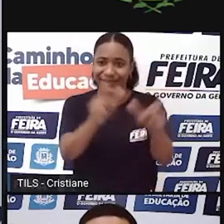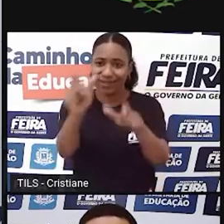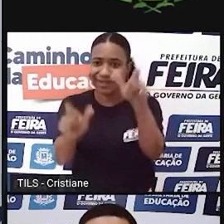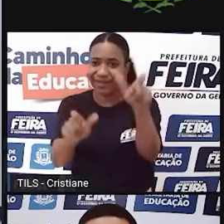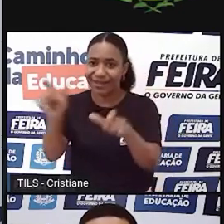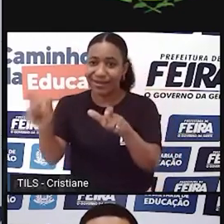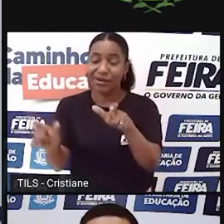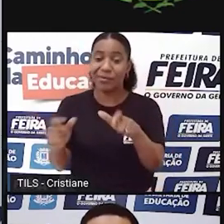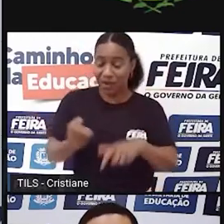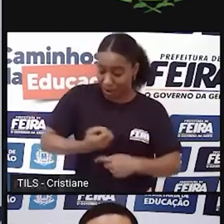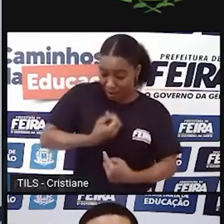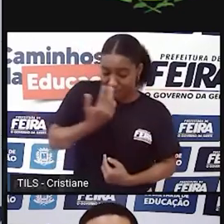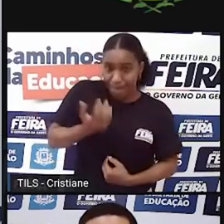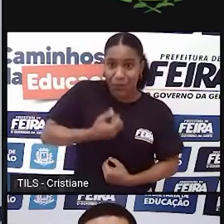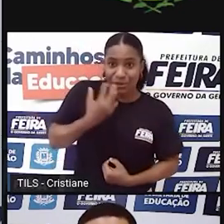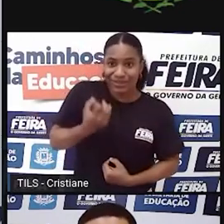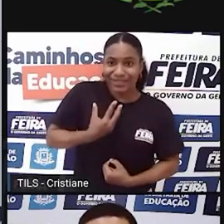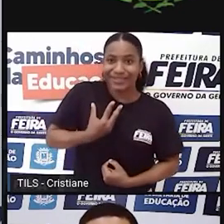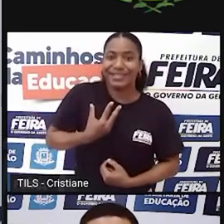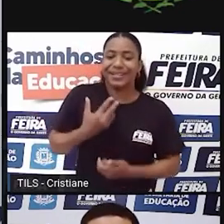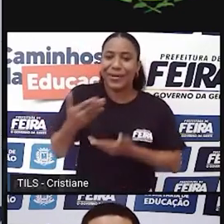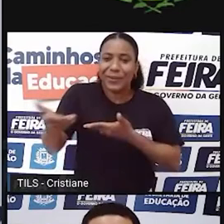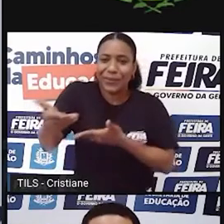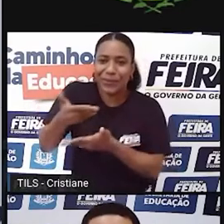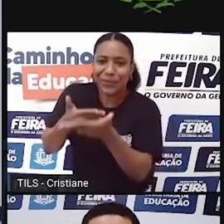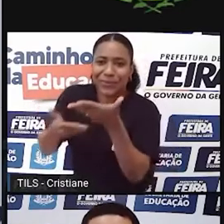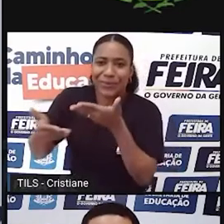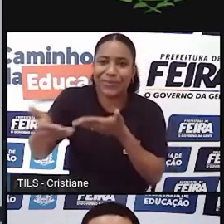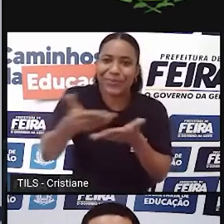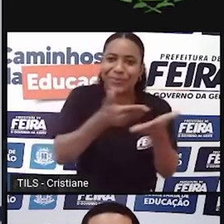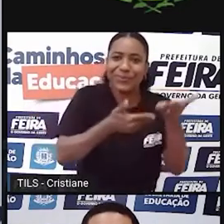laços, ela traz possibilidades múltiplas.